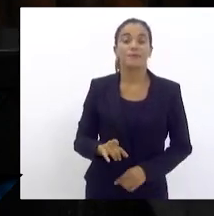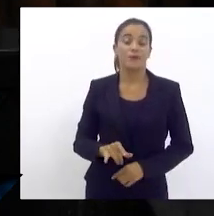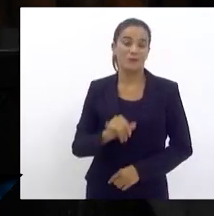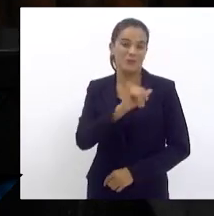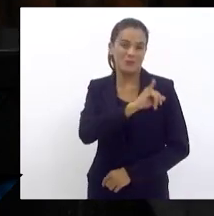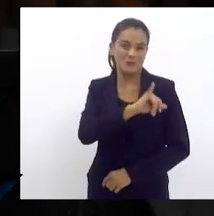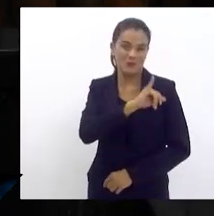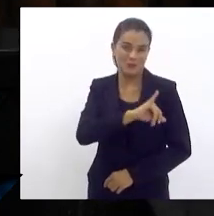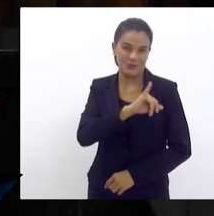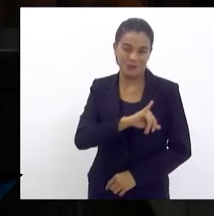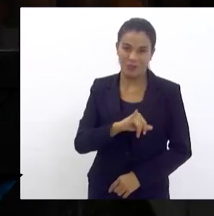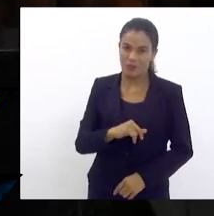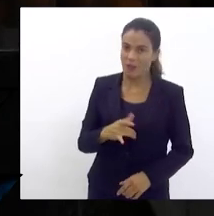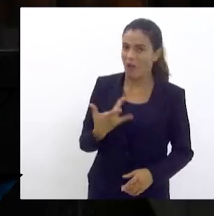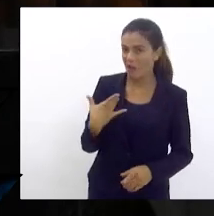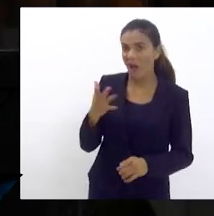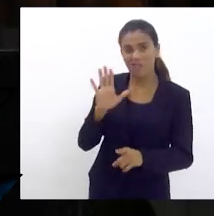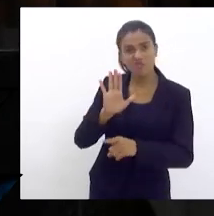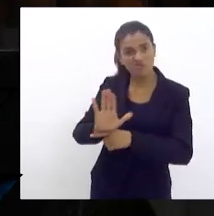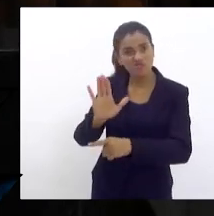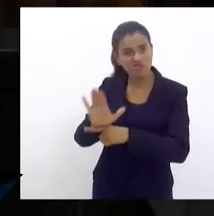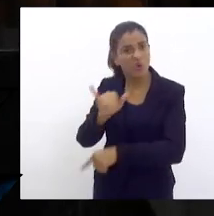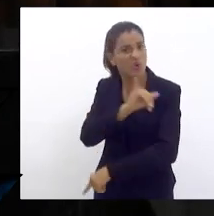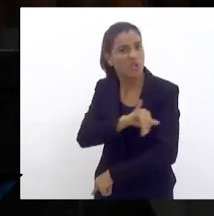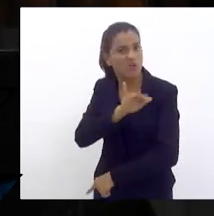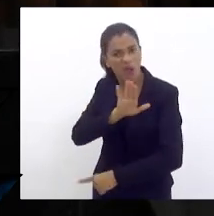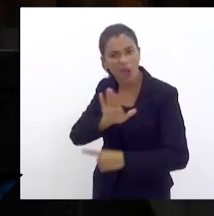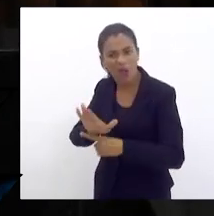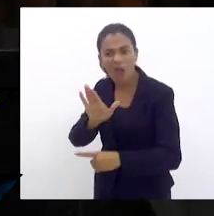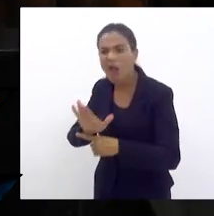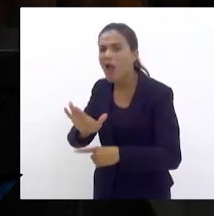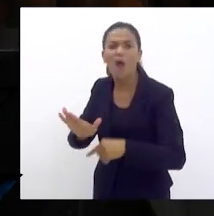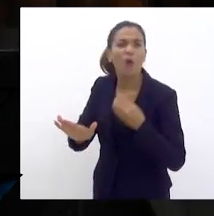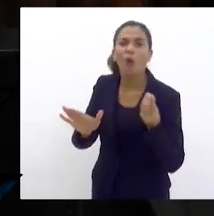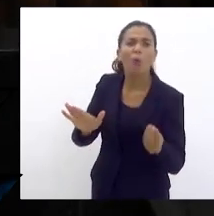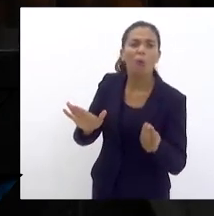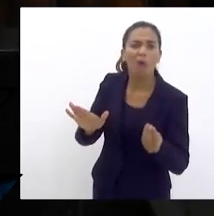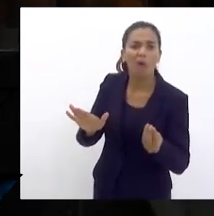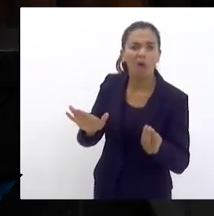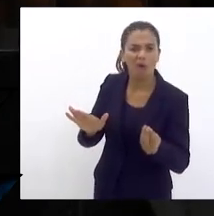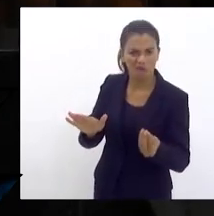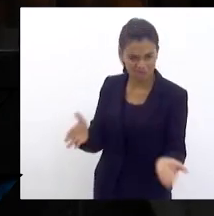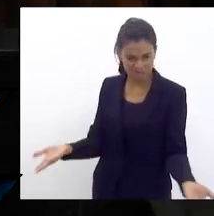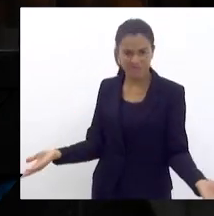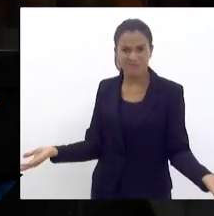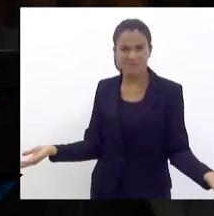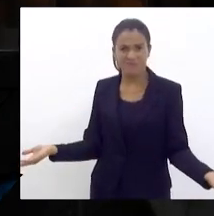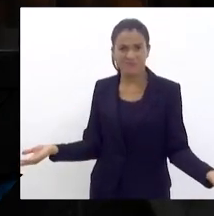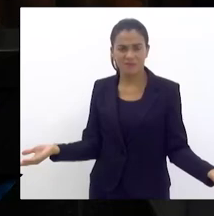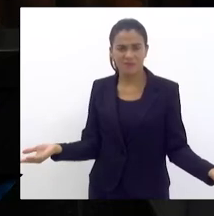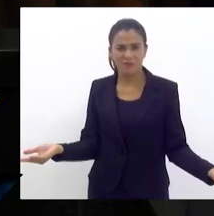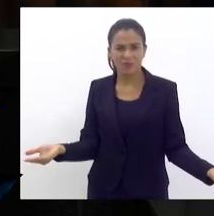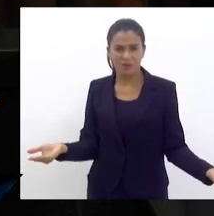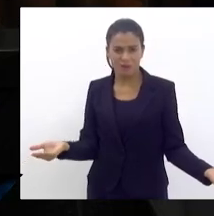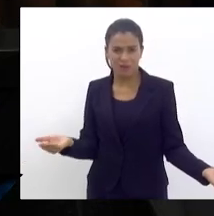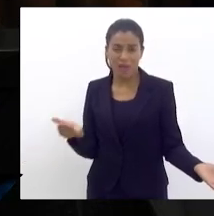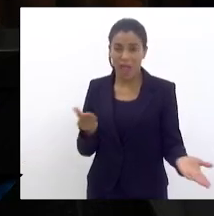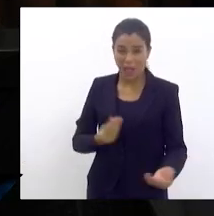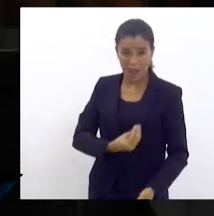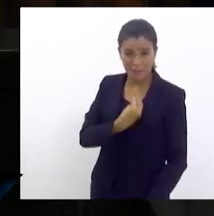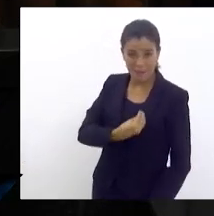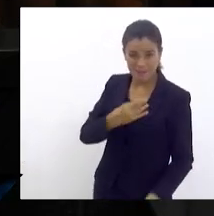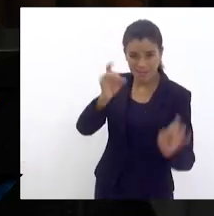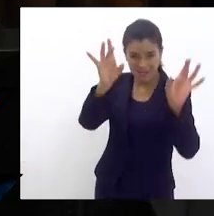é muito beneficiado, é beneficiado como? Queria aqui dizer que o Hoyt é participação